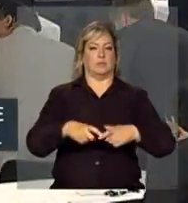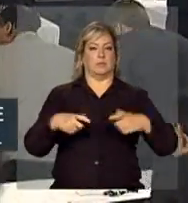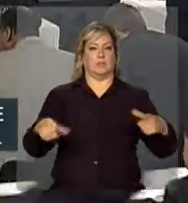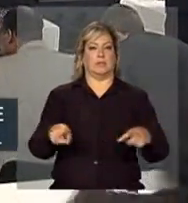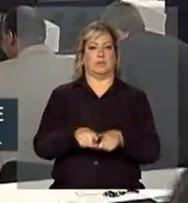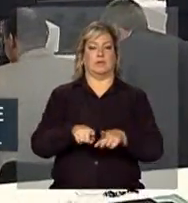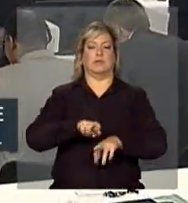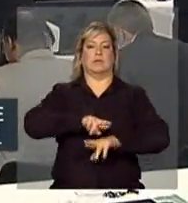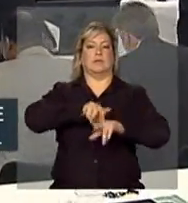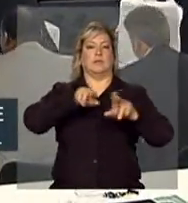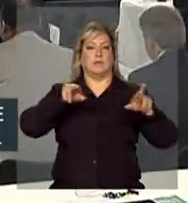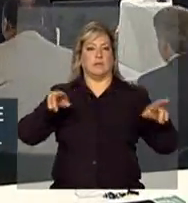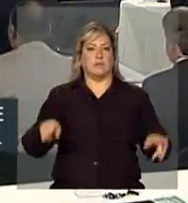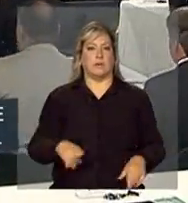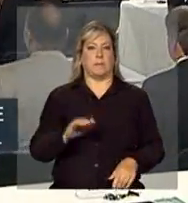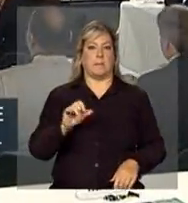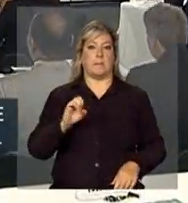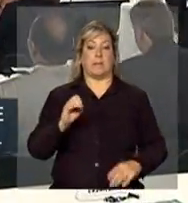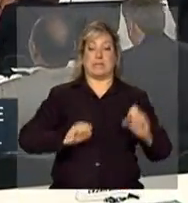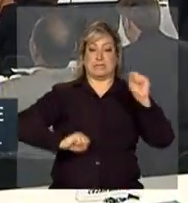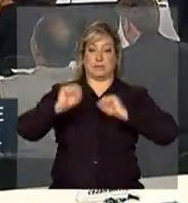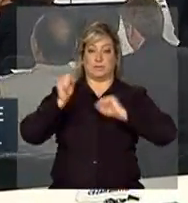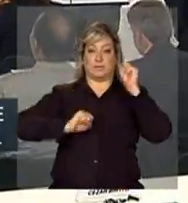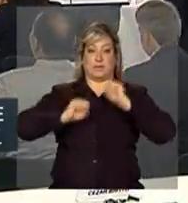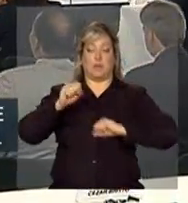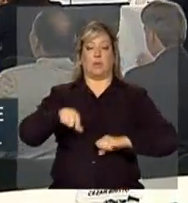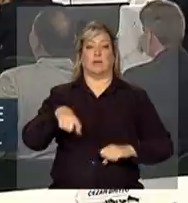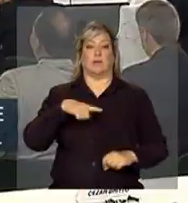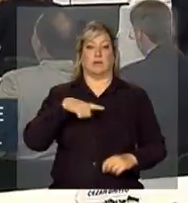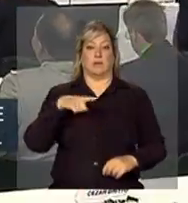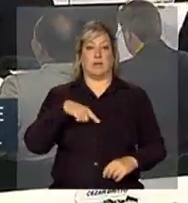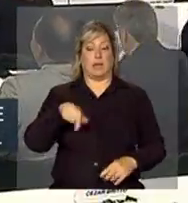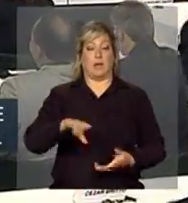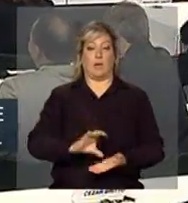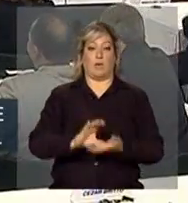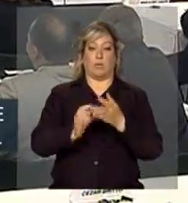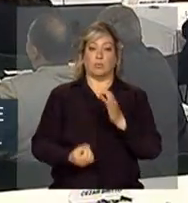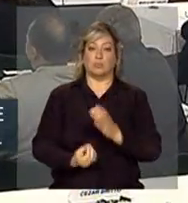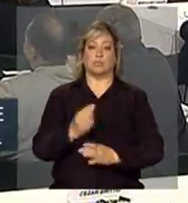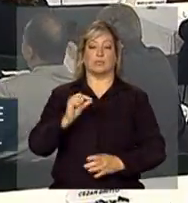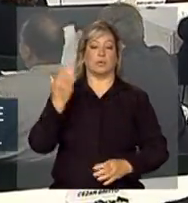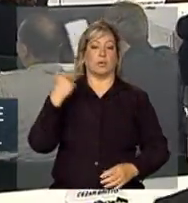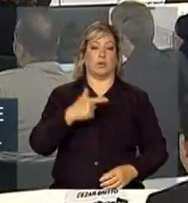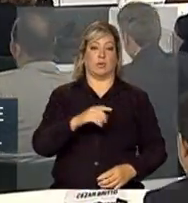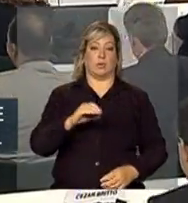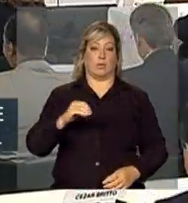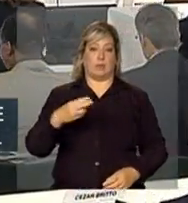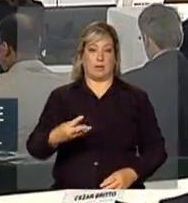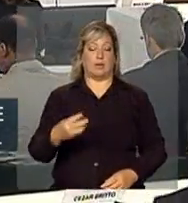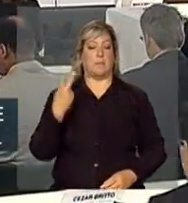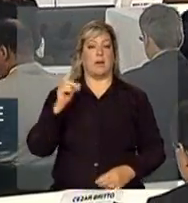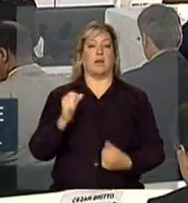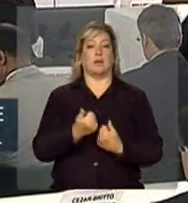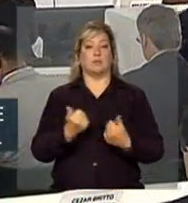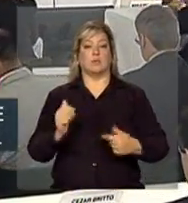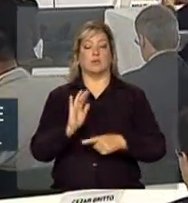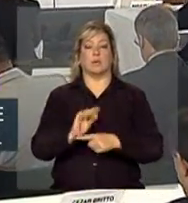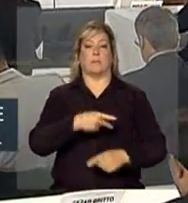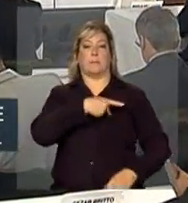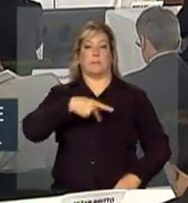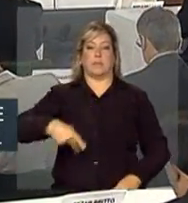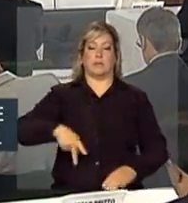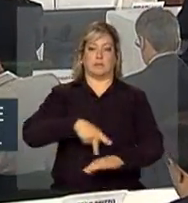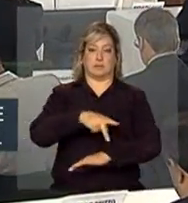e diversificação da base industrial. O Conselho foi criado em 2003 para assessorar a Presidência da